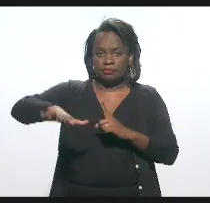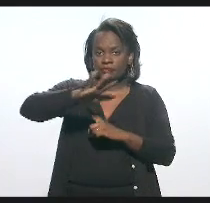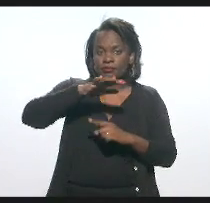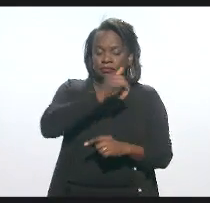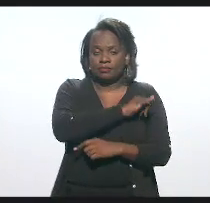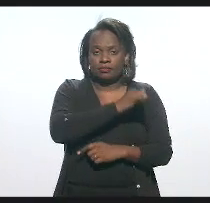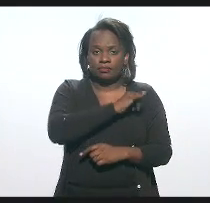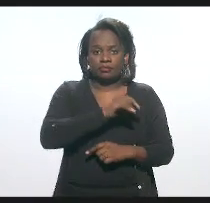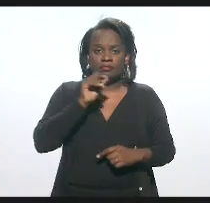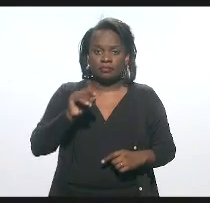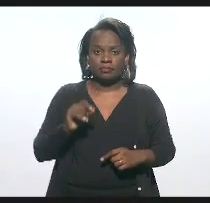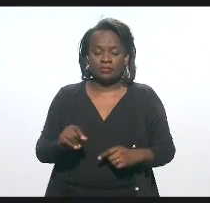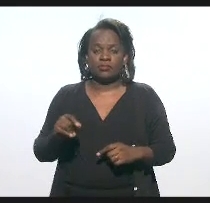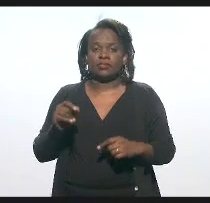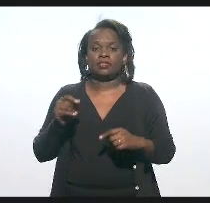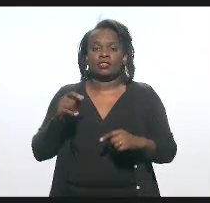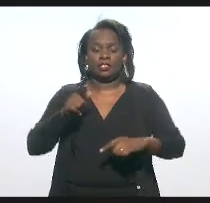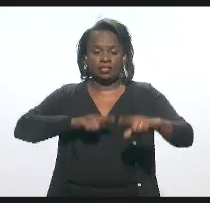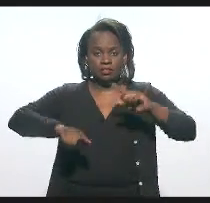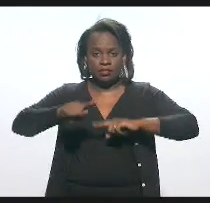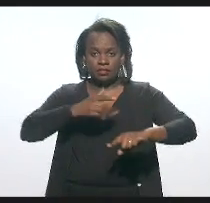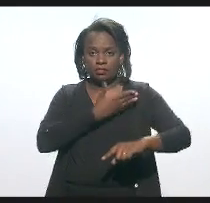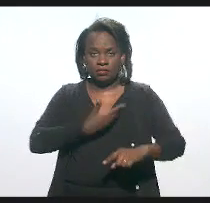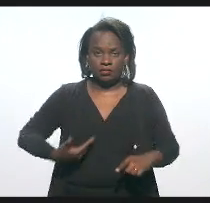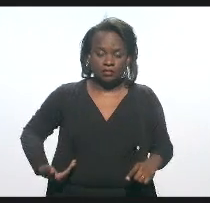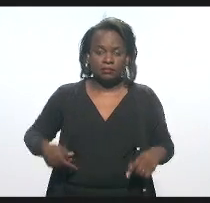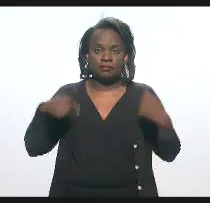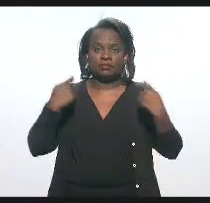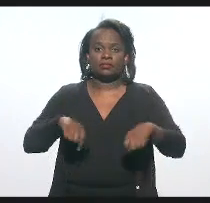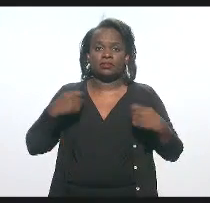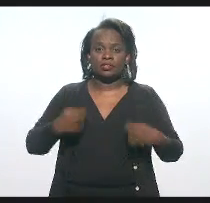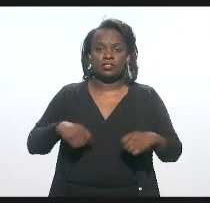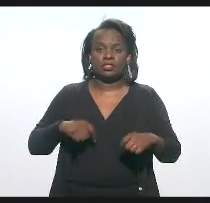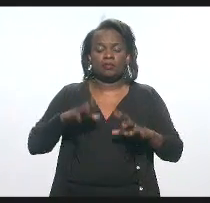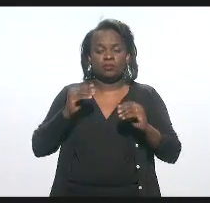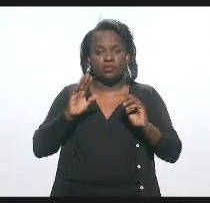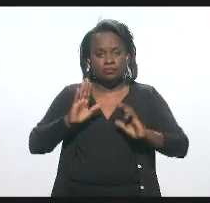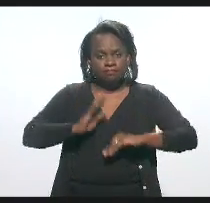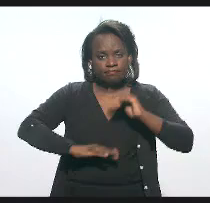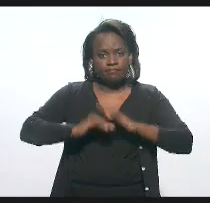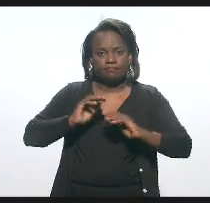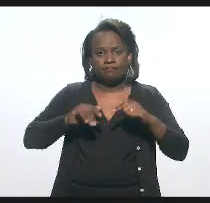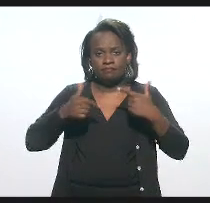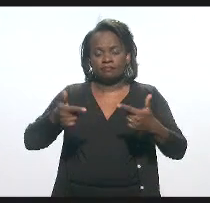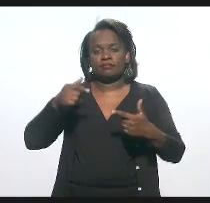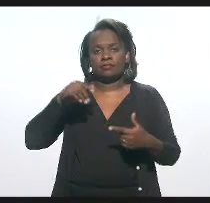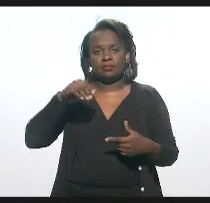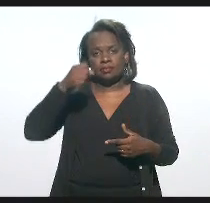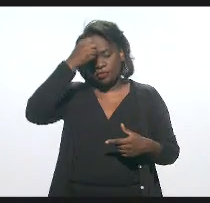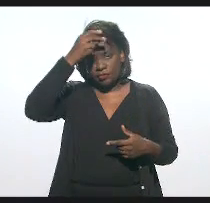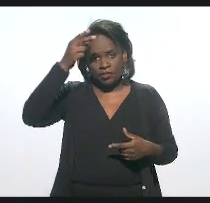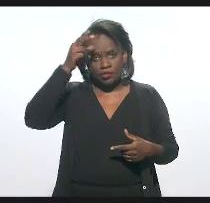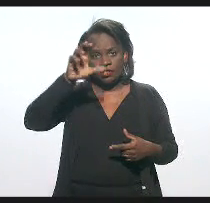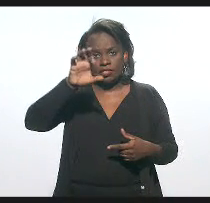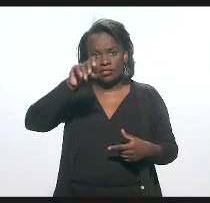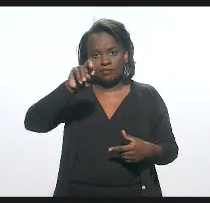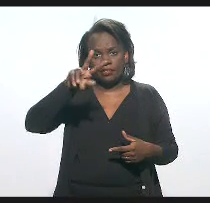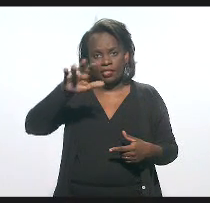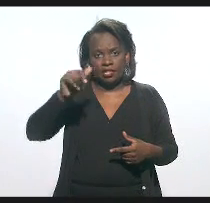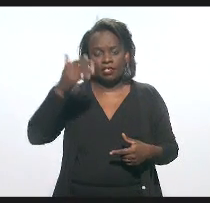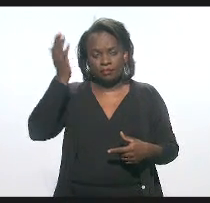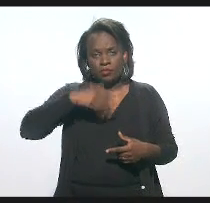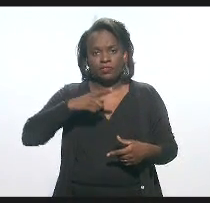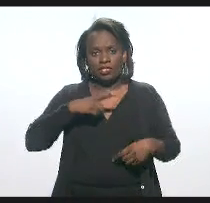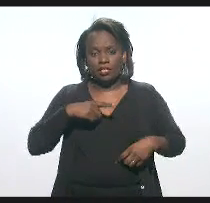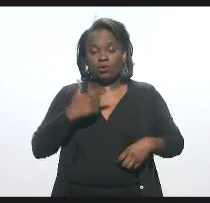de Janeiro que a questão da gestão pública, ela requer muita eficiência. E o prefeito Marcelo Trivela tem demonstrado isso. Outras